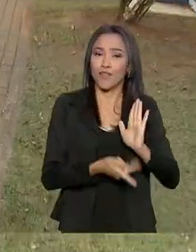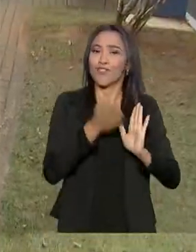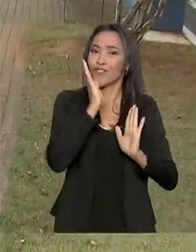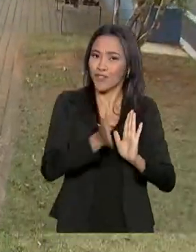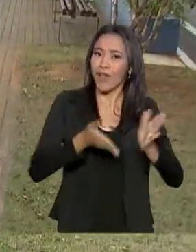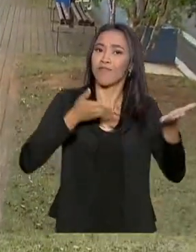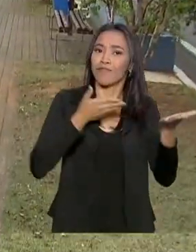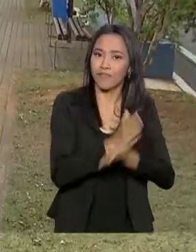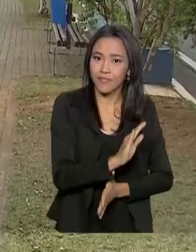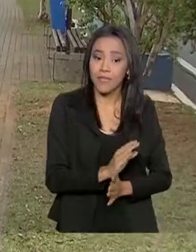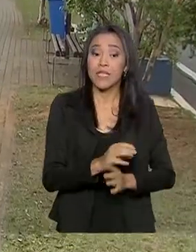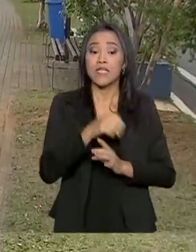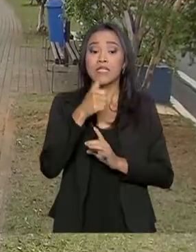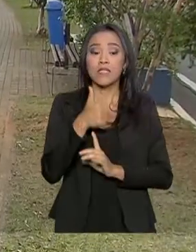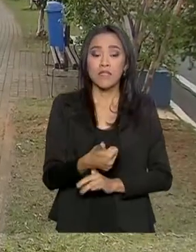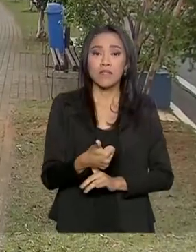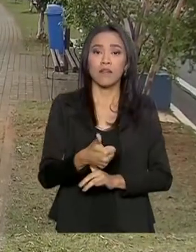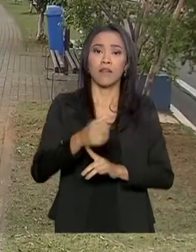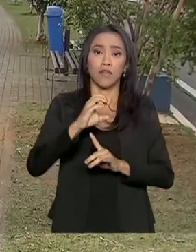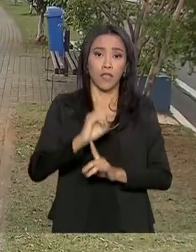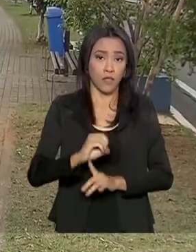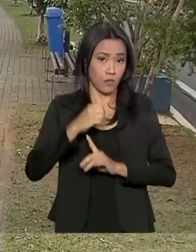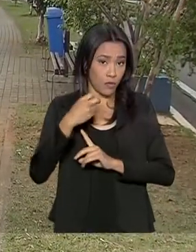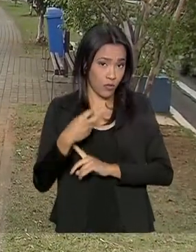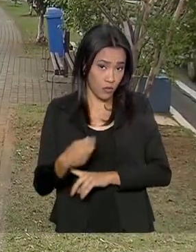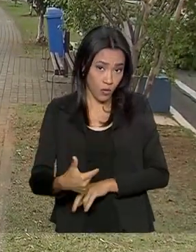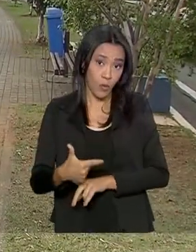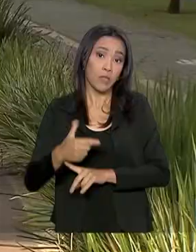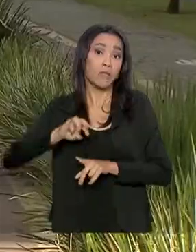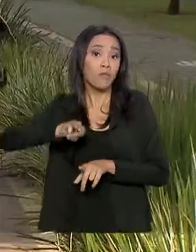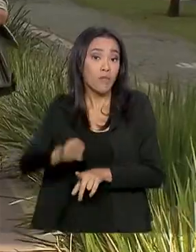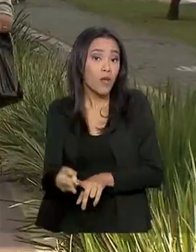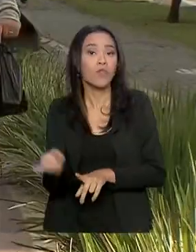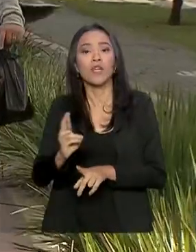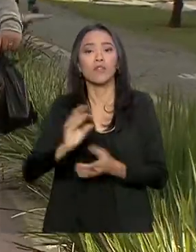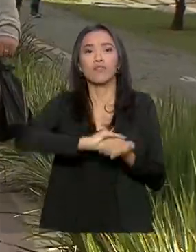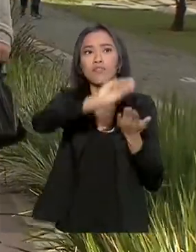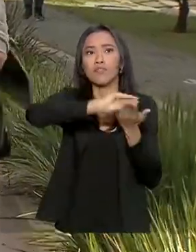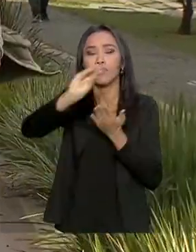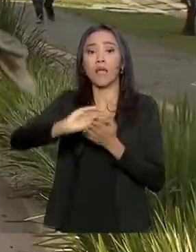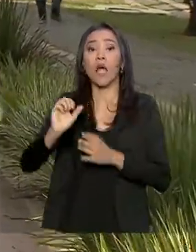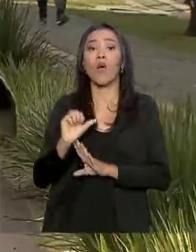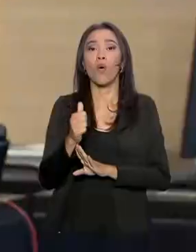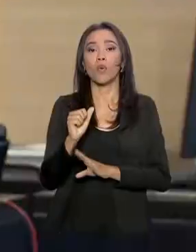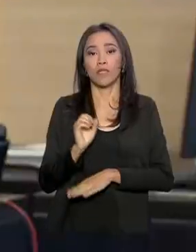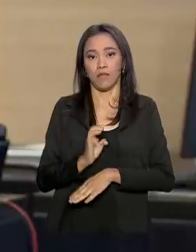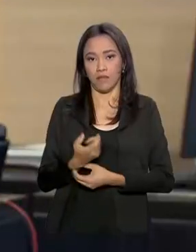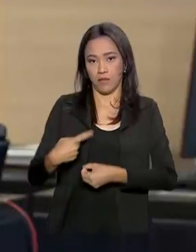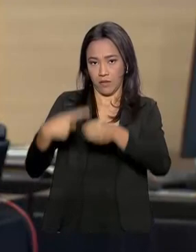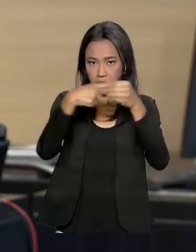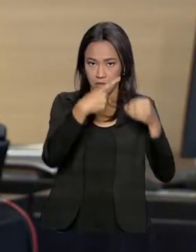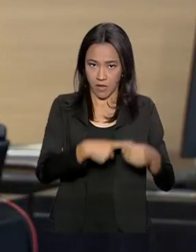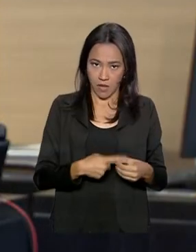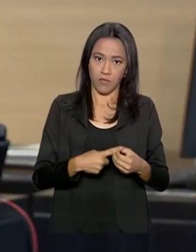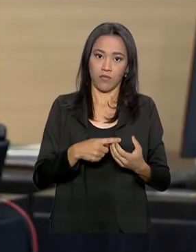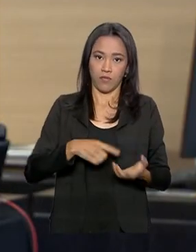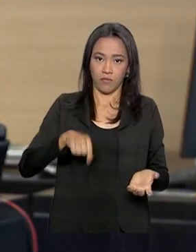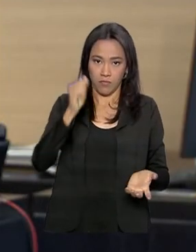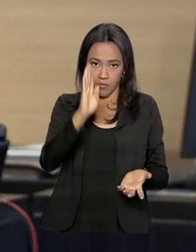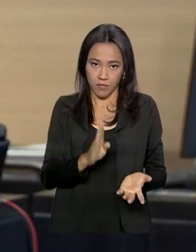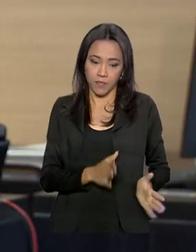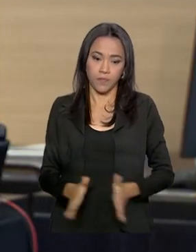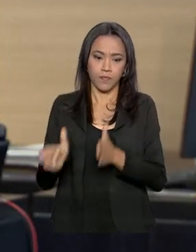São 102 milhões de reais destinados a 11 cidades de 9 estados brasileiros. No total, já foram